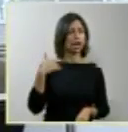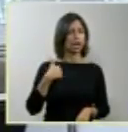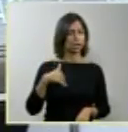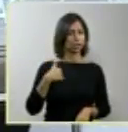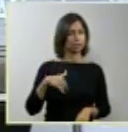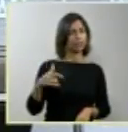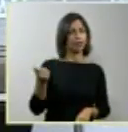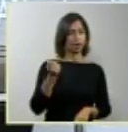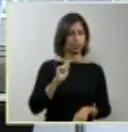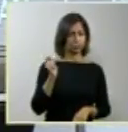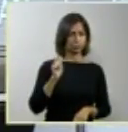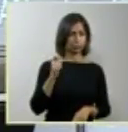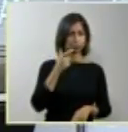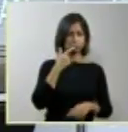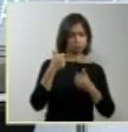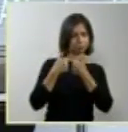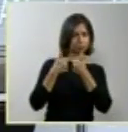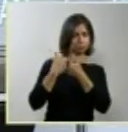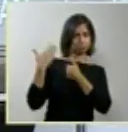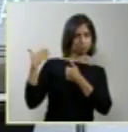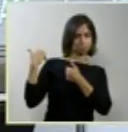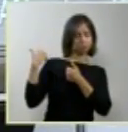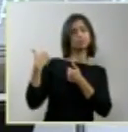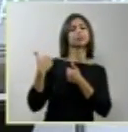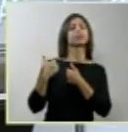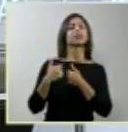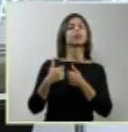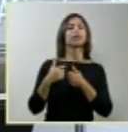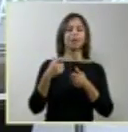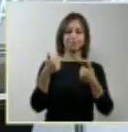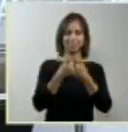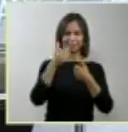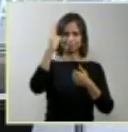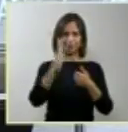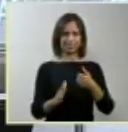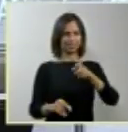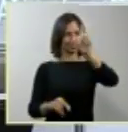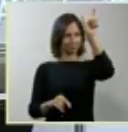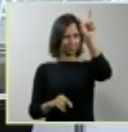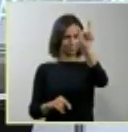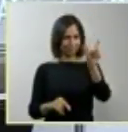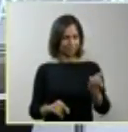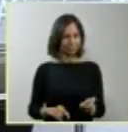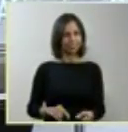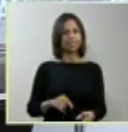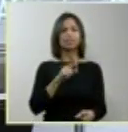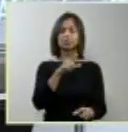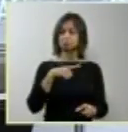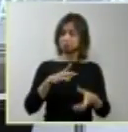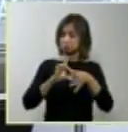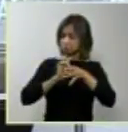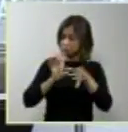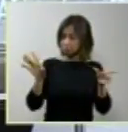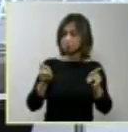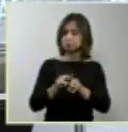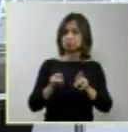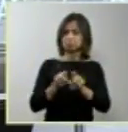a partir de 2003, permite a interrupção de gravidez em casos de fetos com